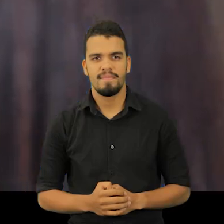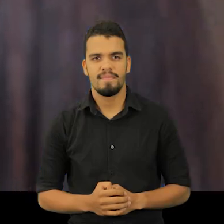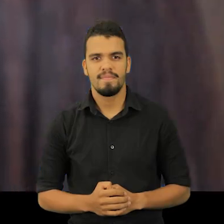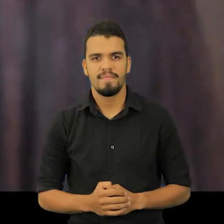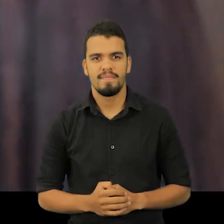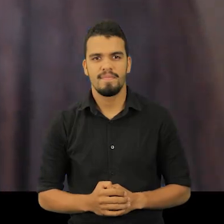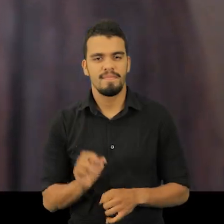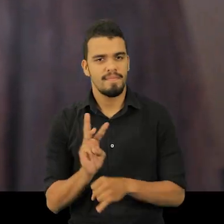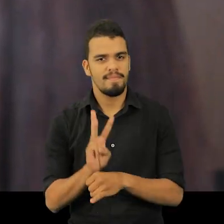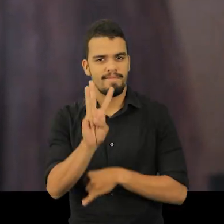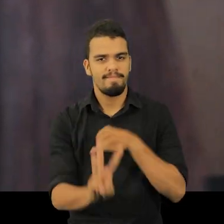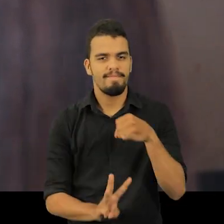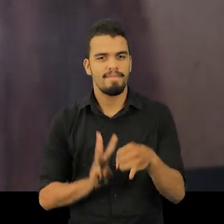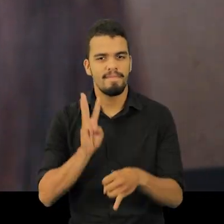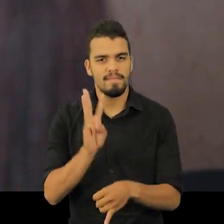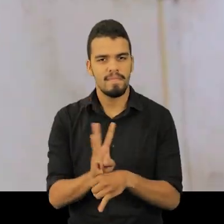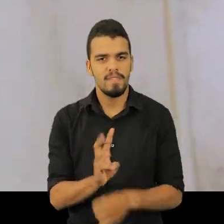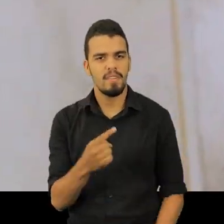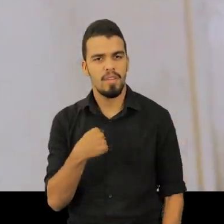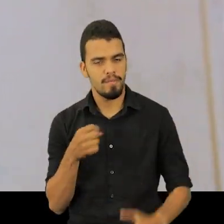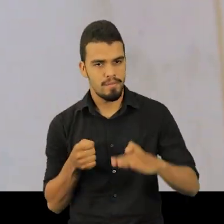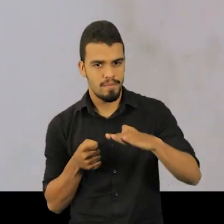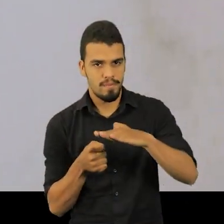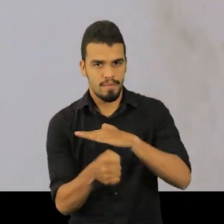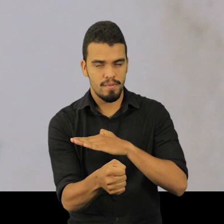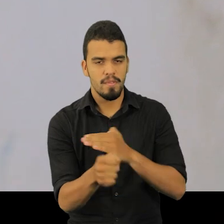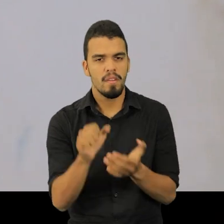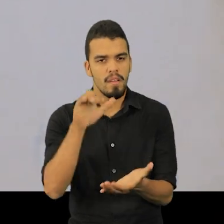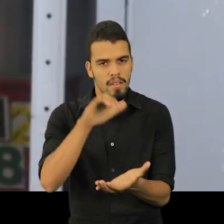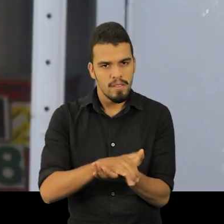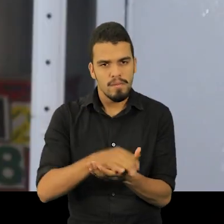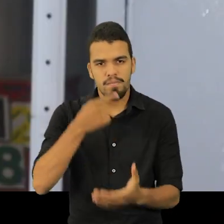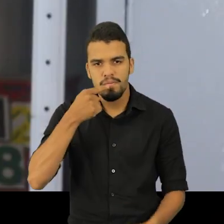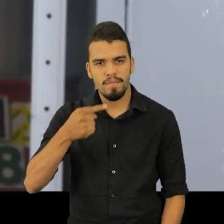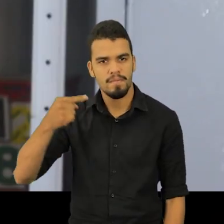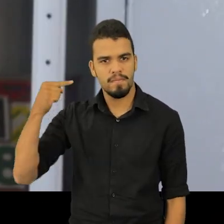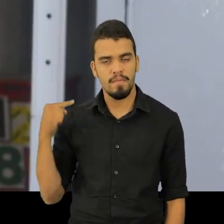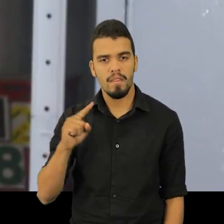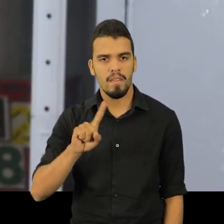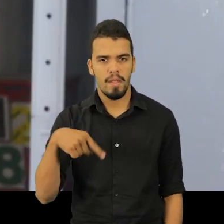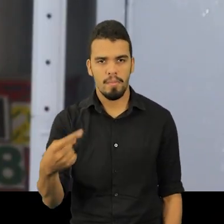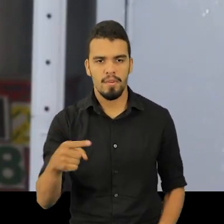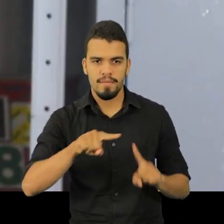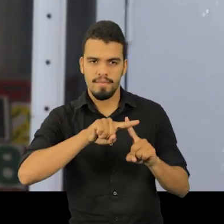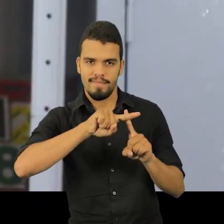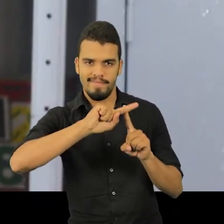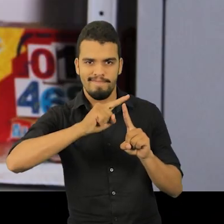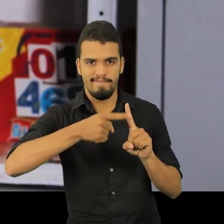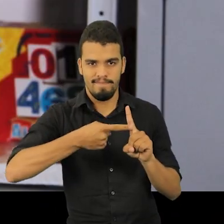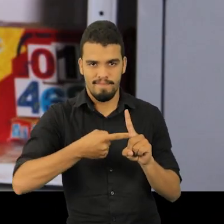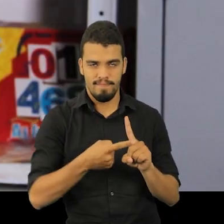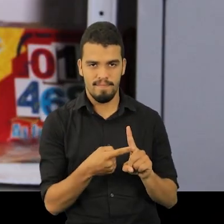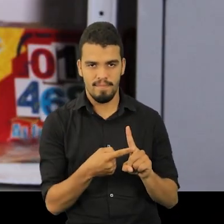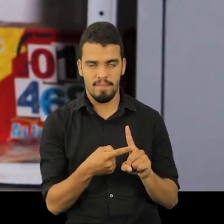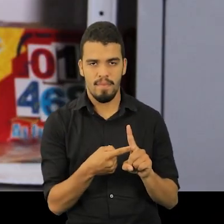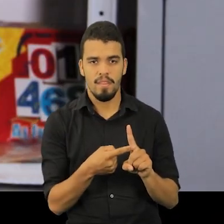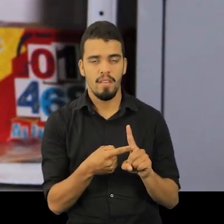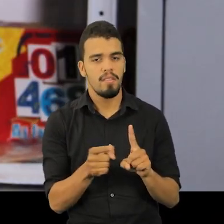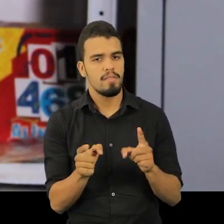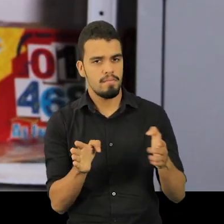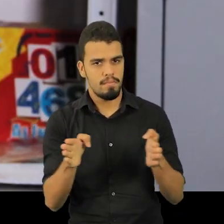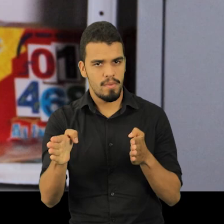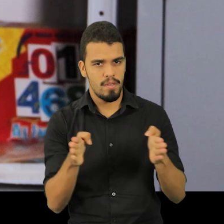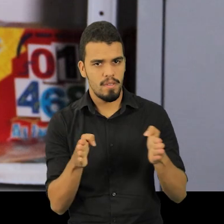Quando eu entrei na UEMA NET, eu era recém-casada. Logo depois eu engravidei, sendo que nesse